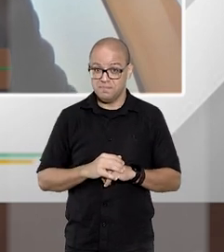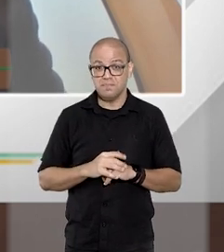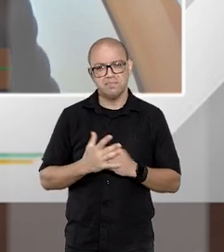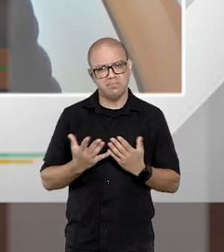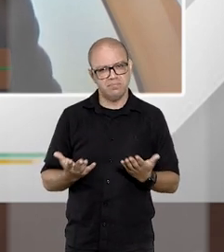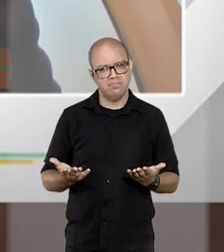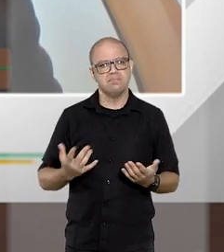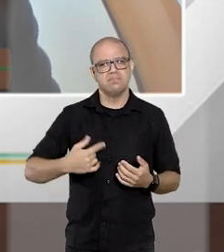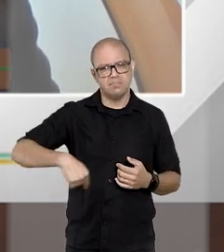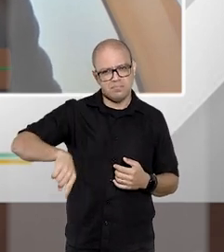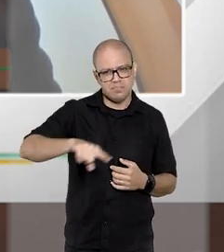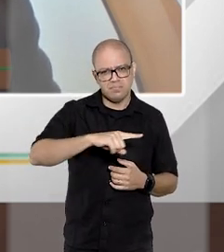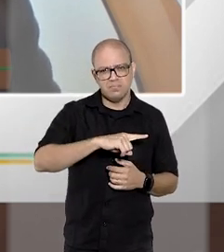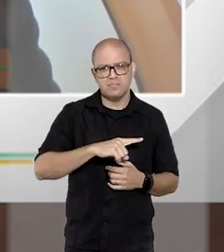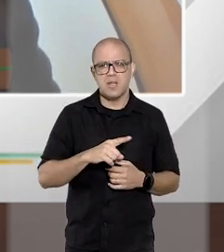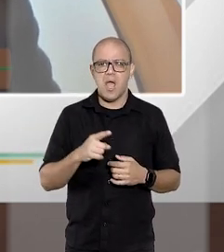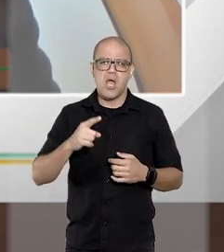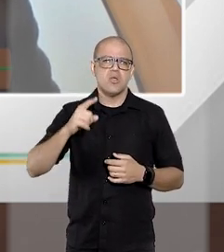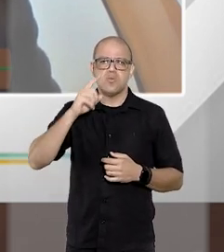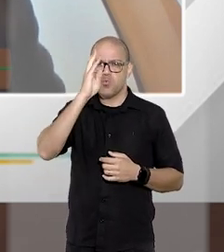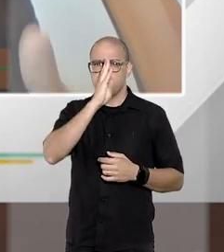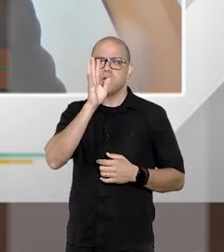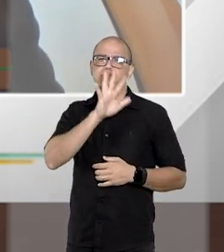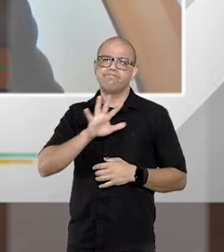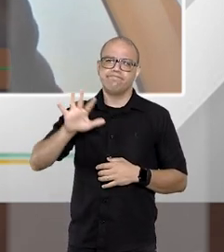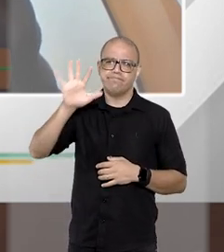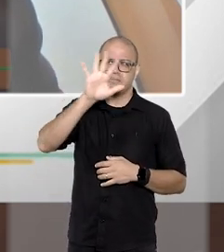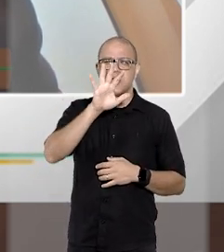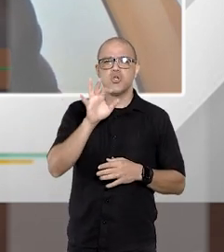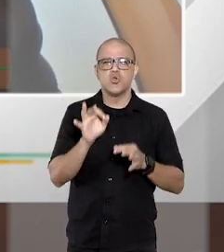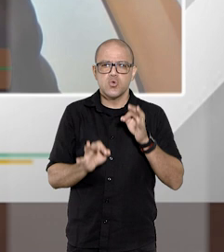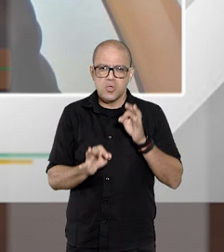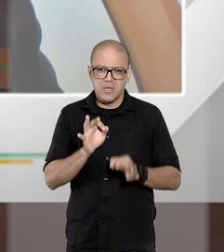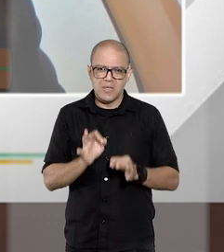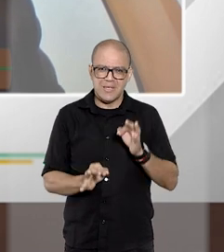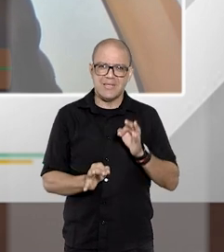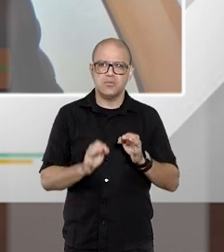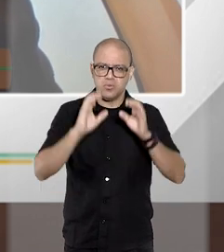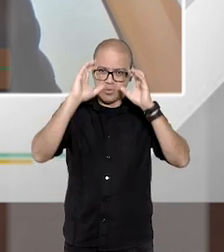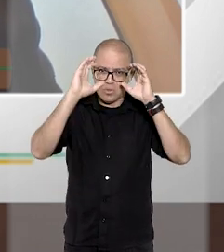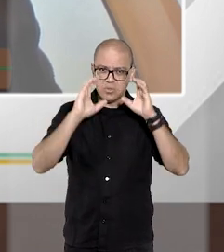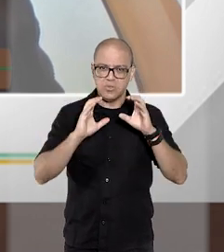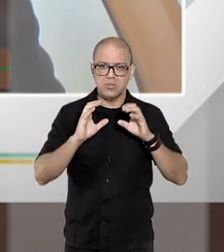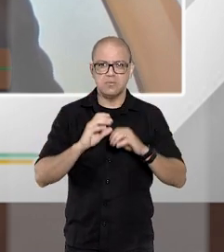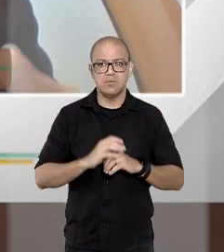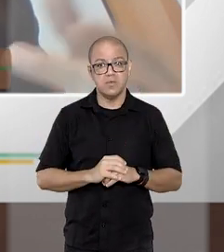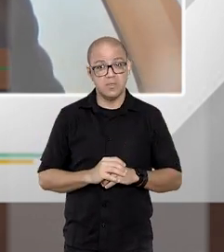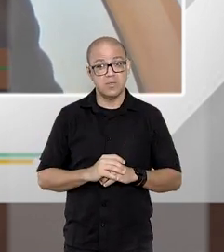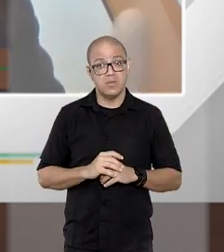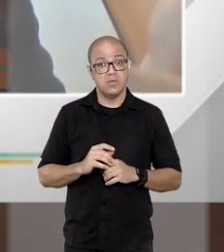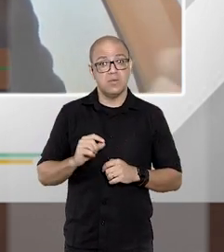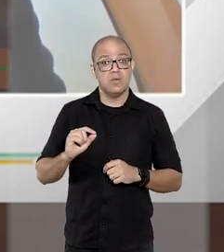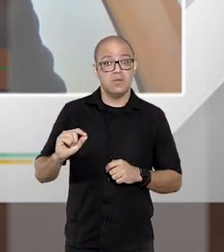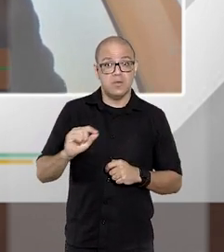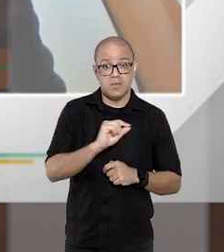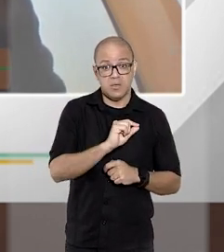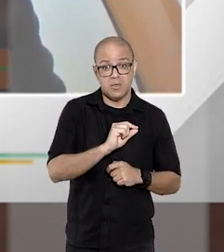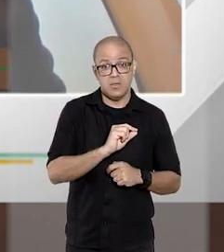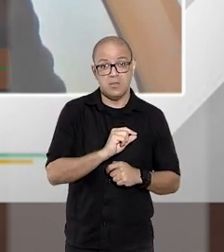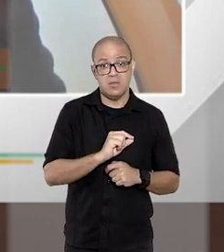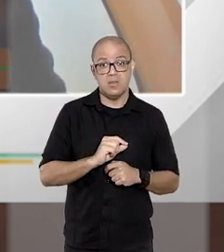isso acho que prevalece de uma forma geral no Brasil para Juizado Cível esse entendimento que causa que